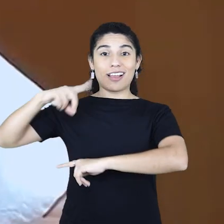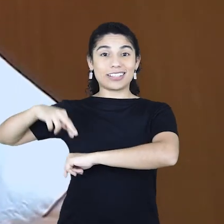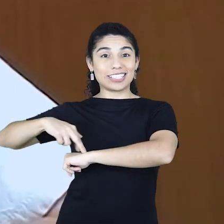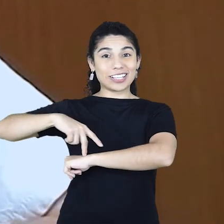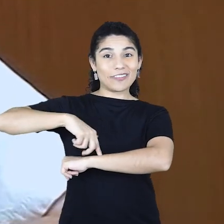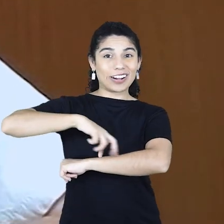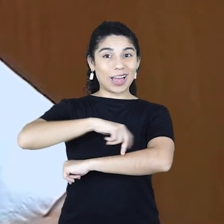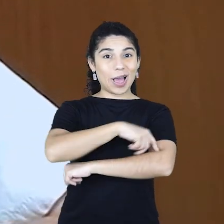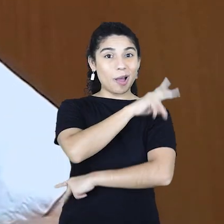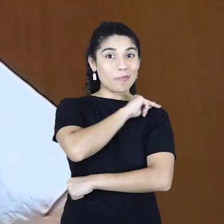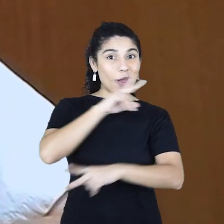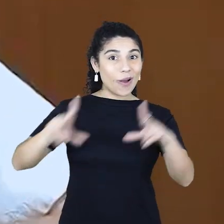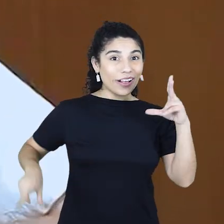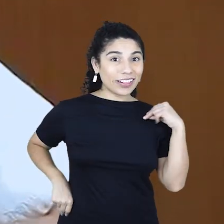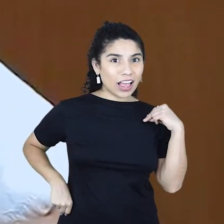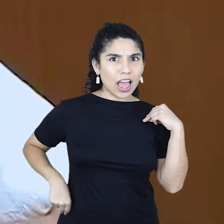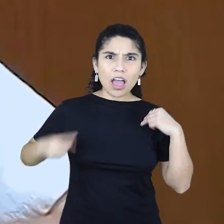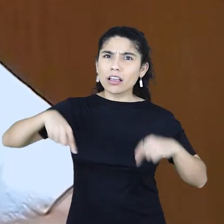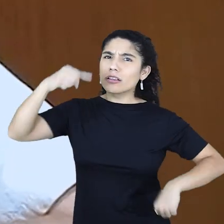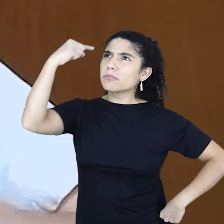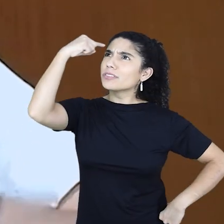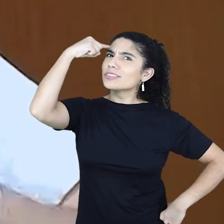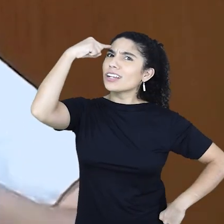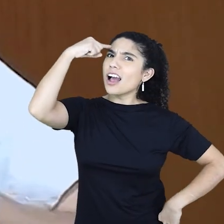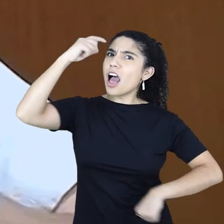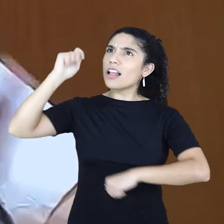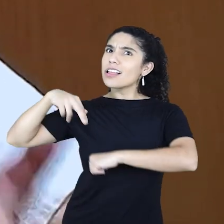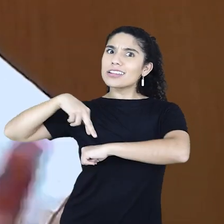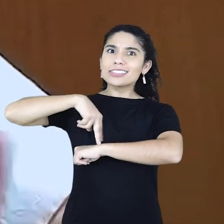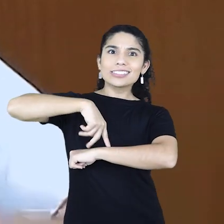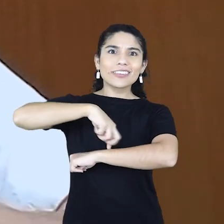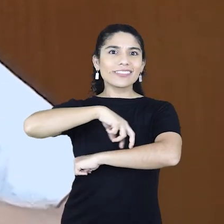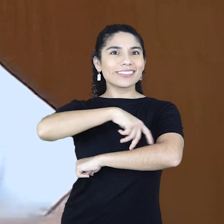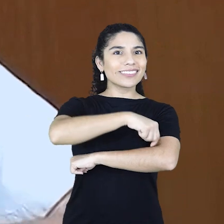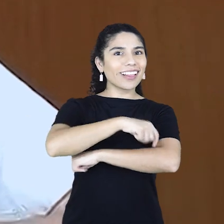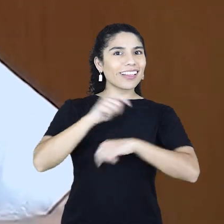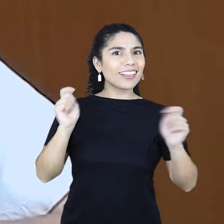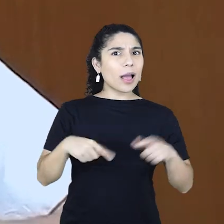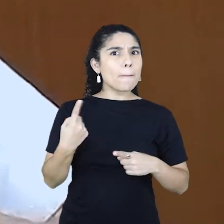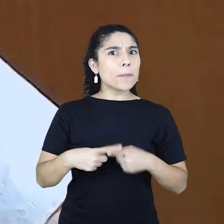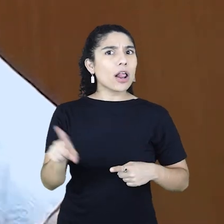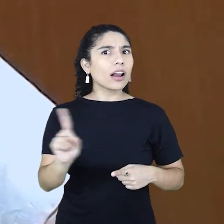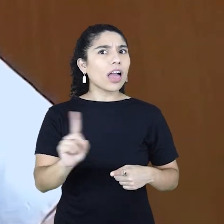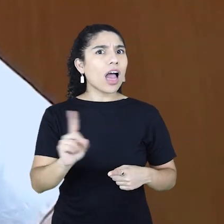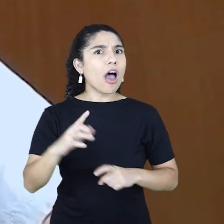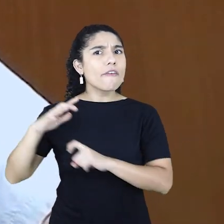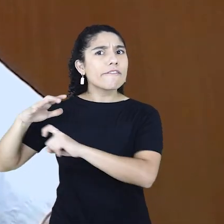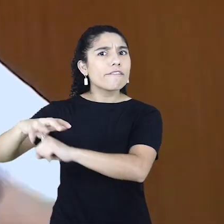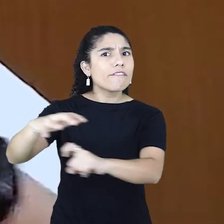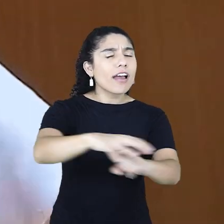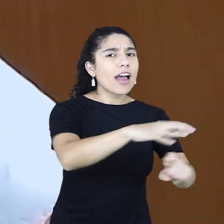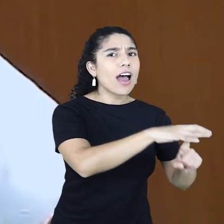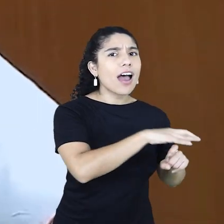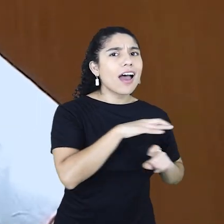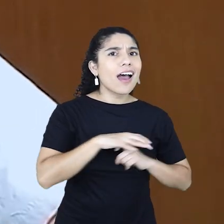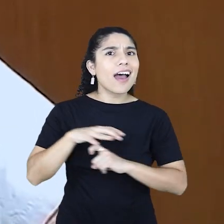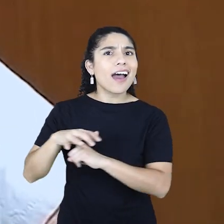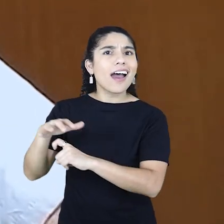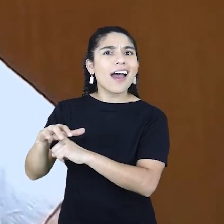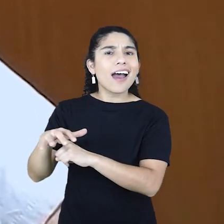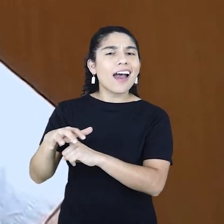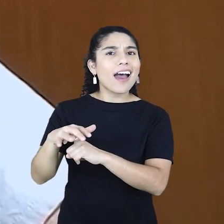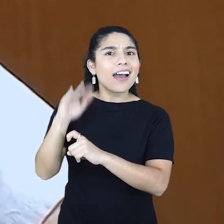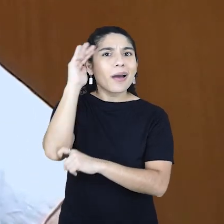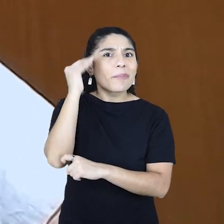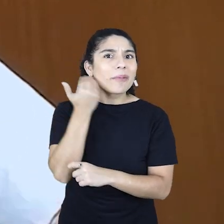Nós pensamos, se nós vamos fazer um desfile, por que não fazer na Feira Santa